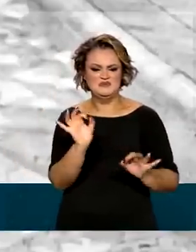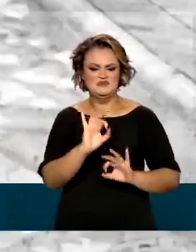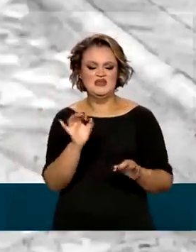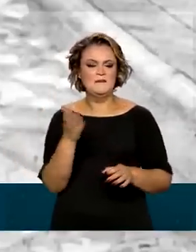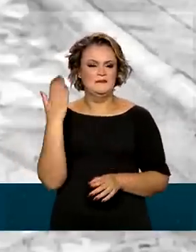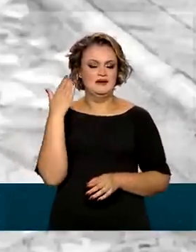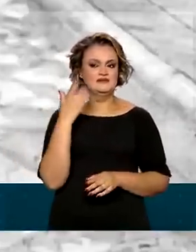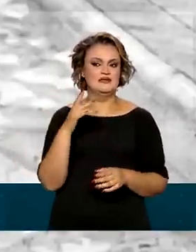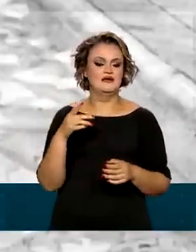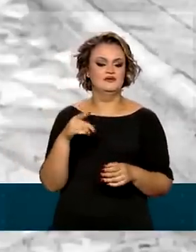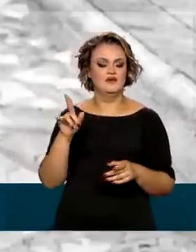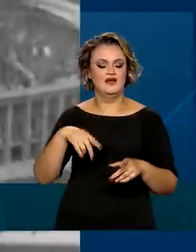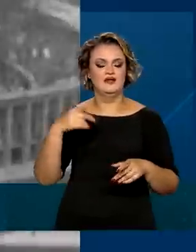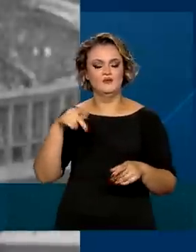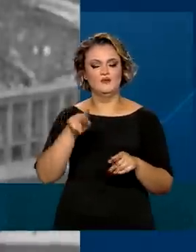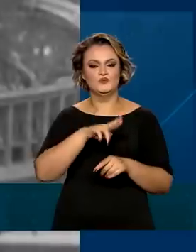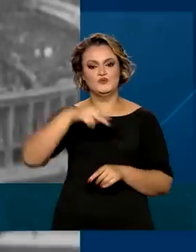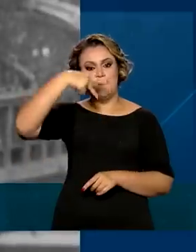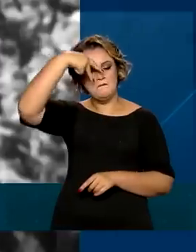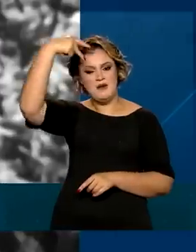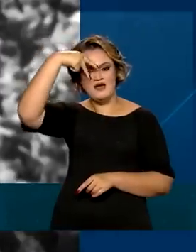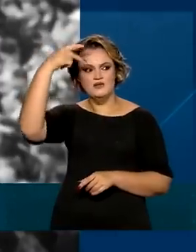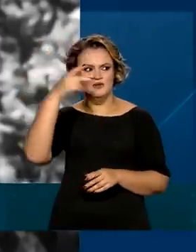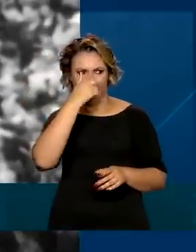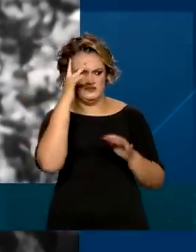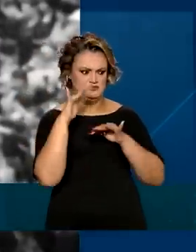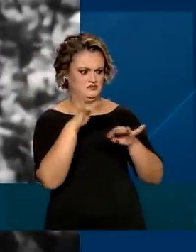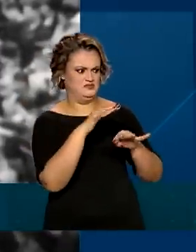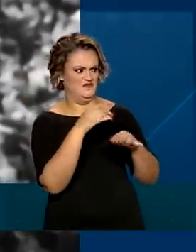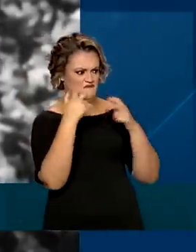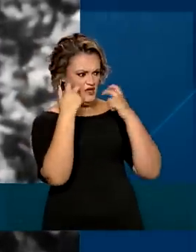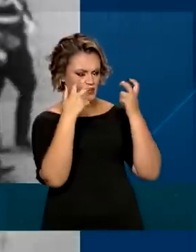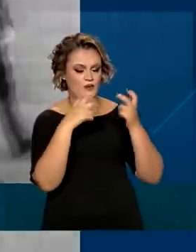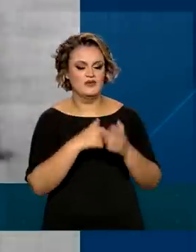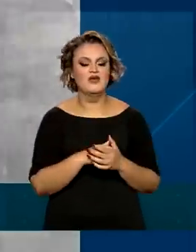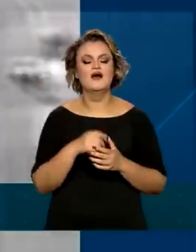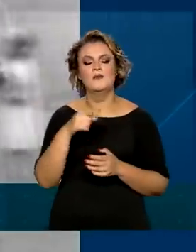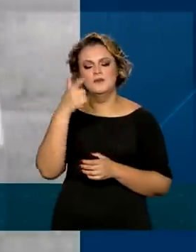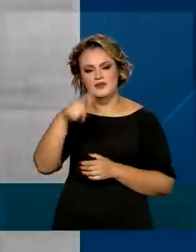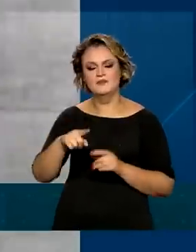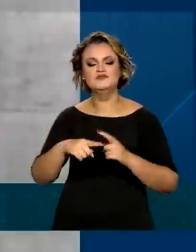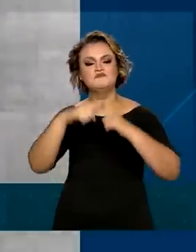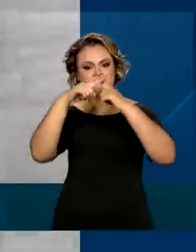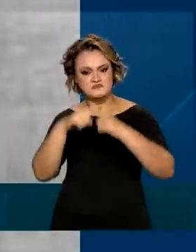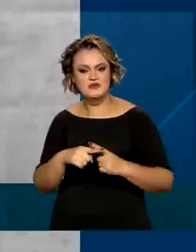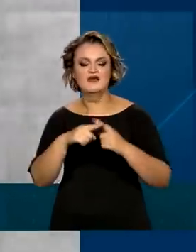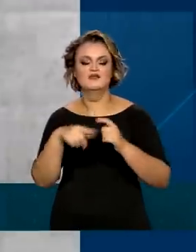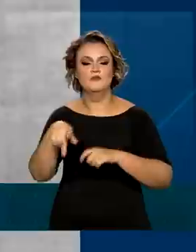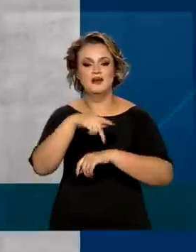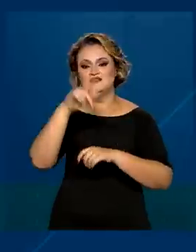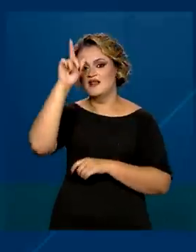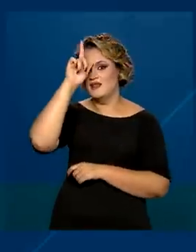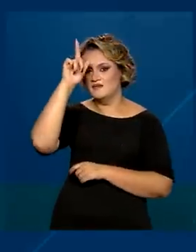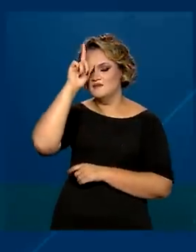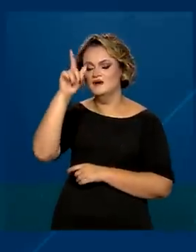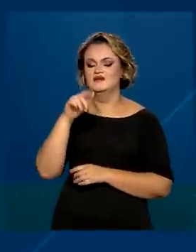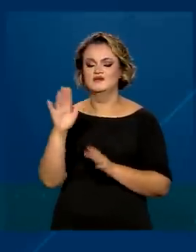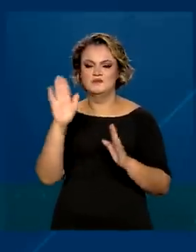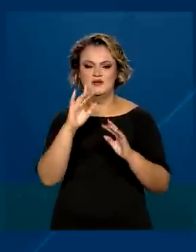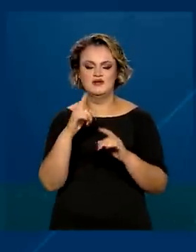da época ao usar maiô. Encarou também as adversárias nos Jogos em Berlim, na Alemanha de Hitler.